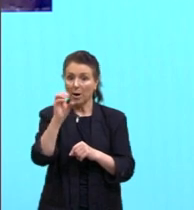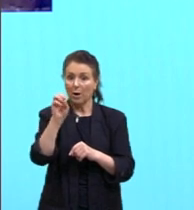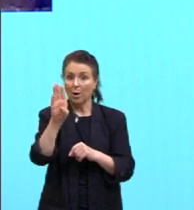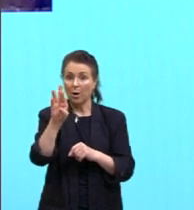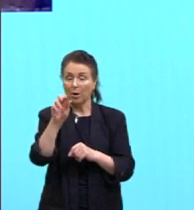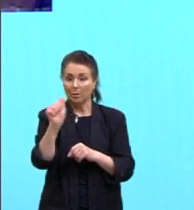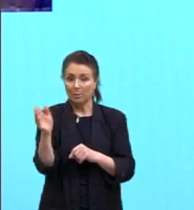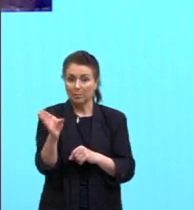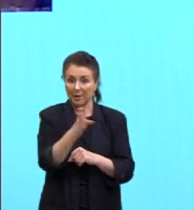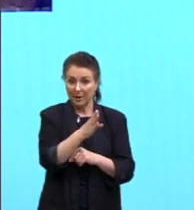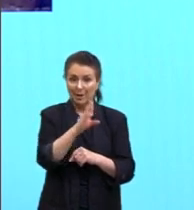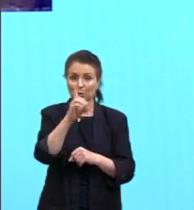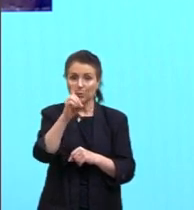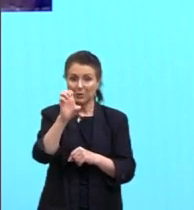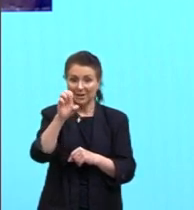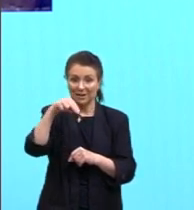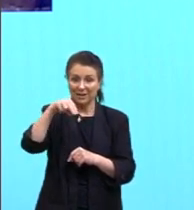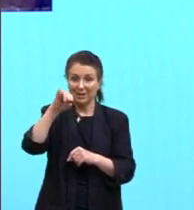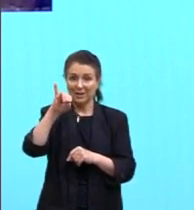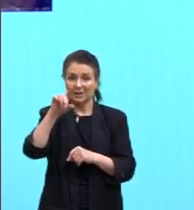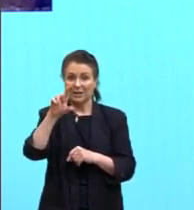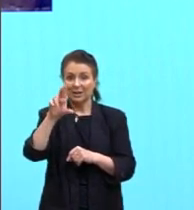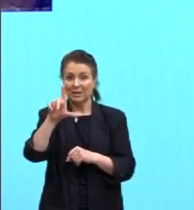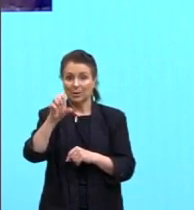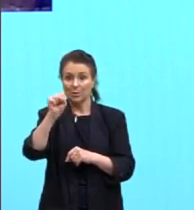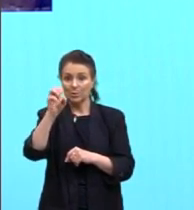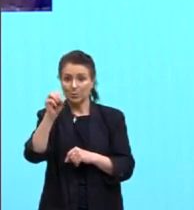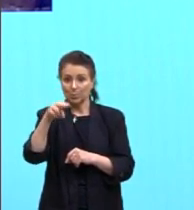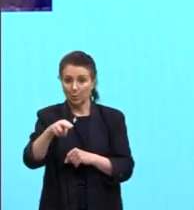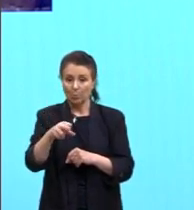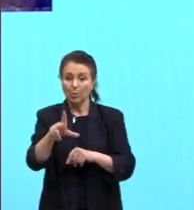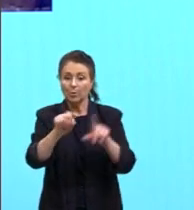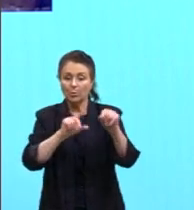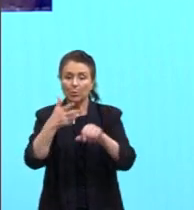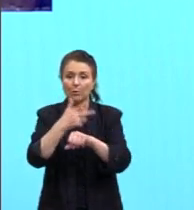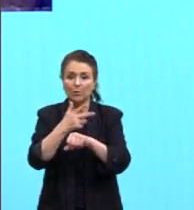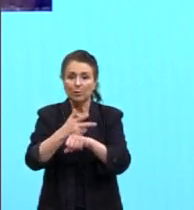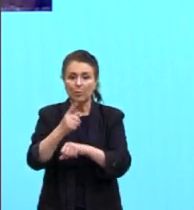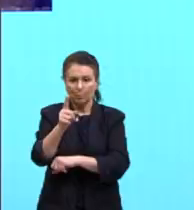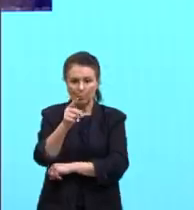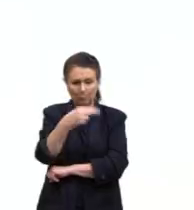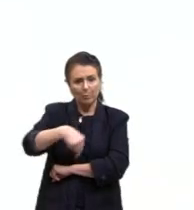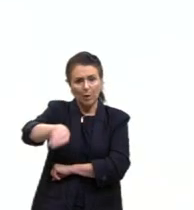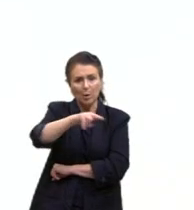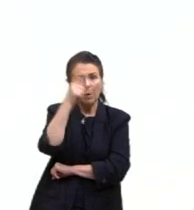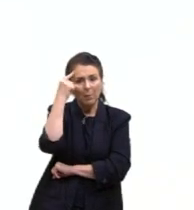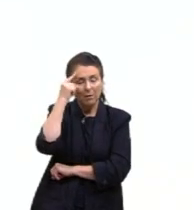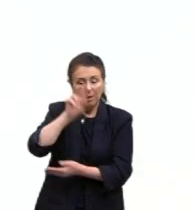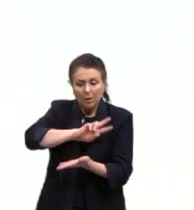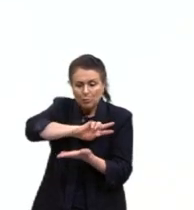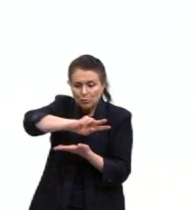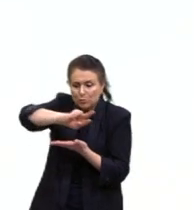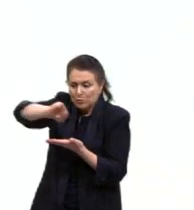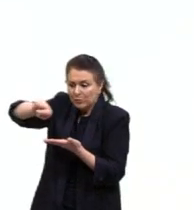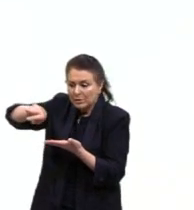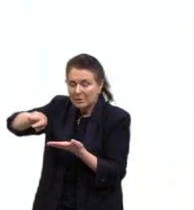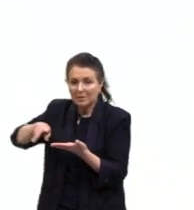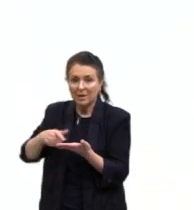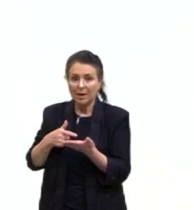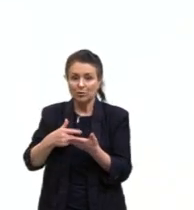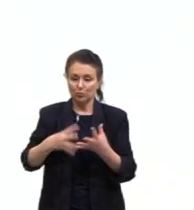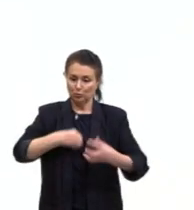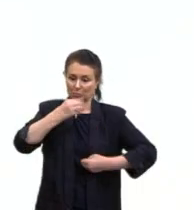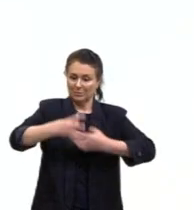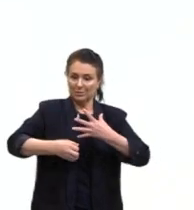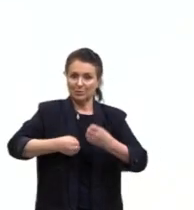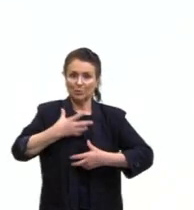mas eu escolhi o vídeo, que é justamente para a gente poder pensar nessa diversidade de expressões e de linguagens artísticas,